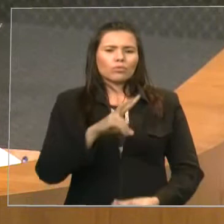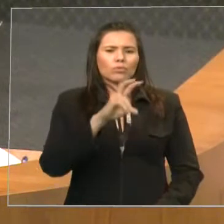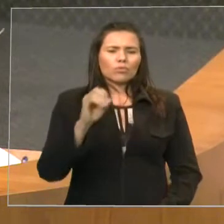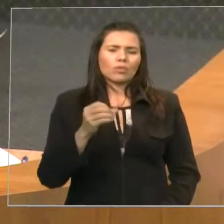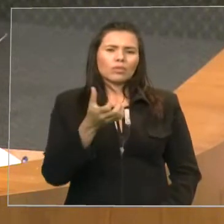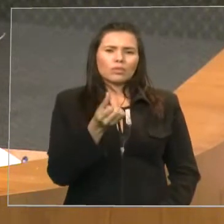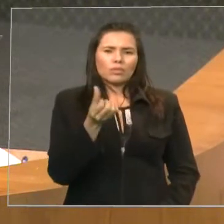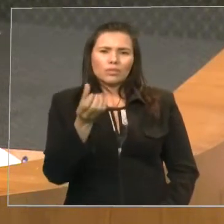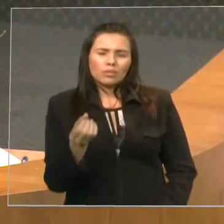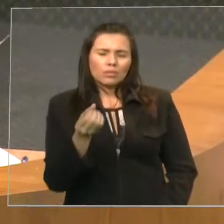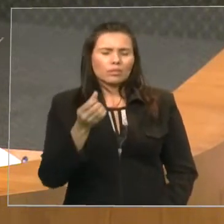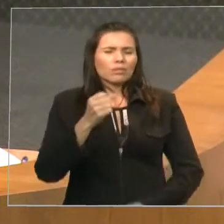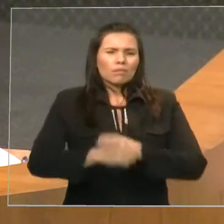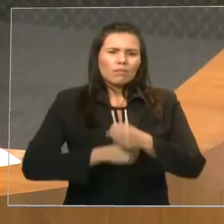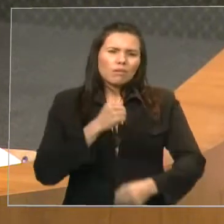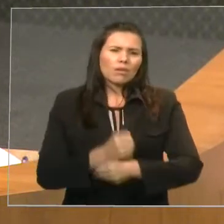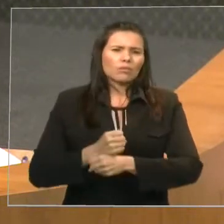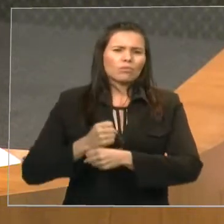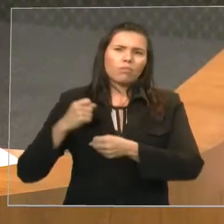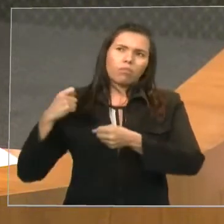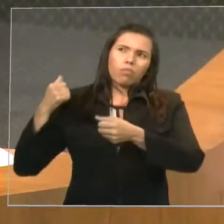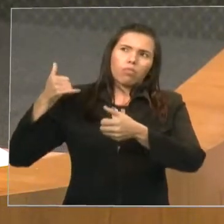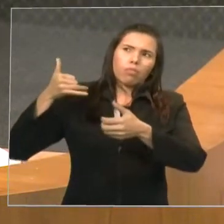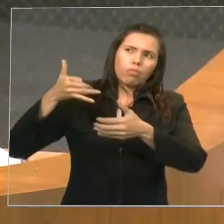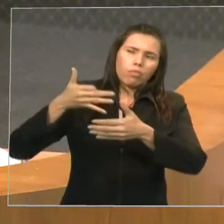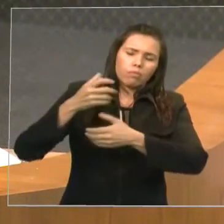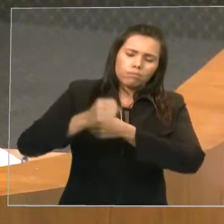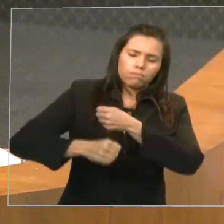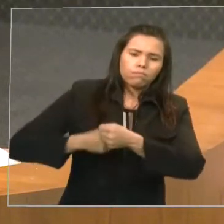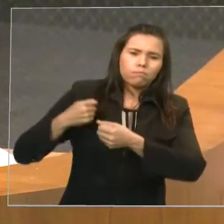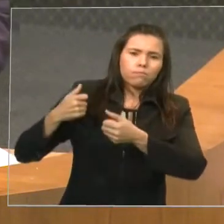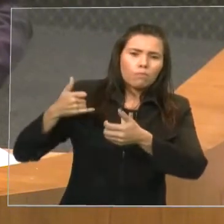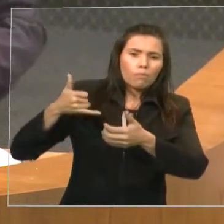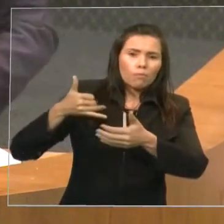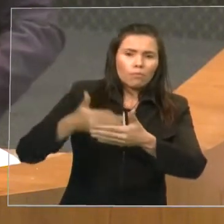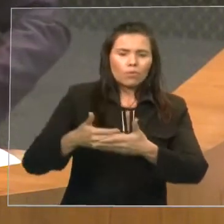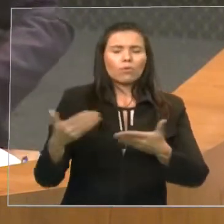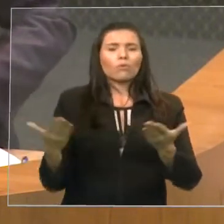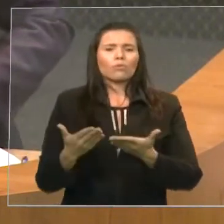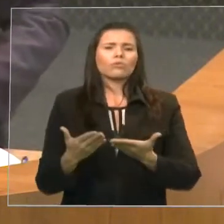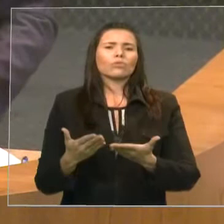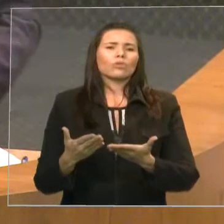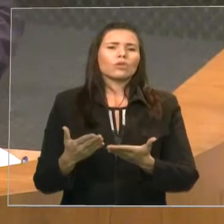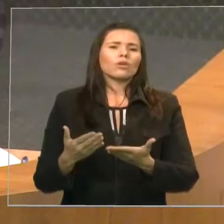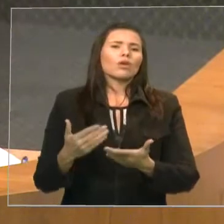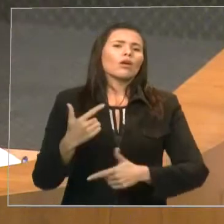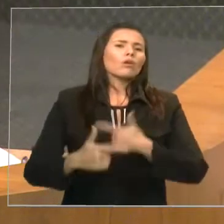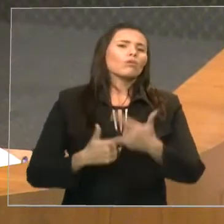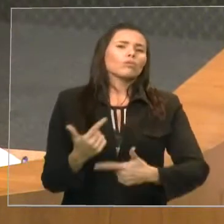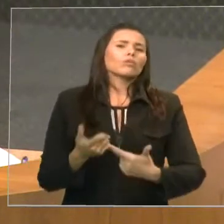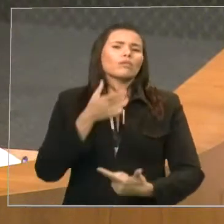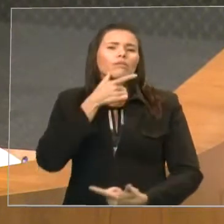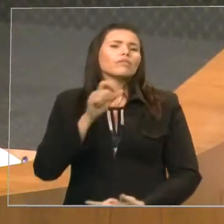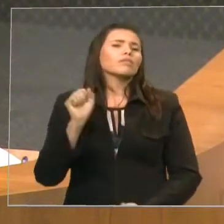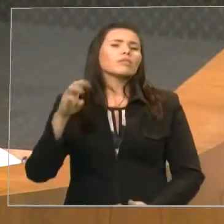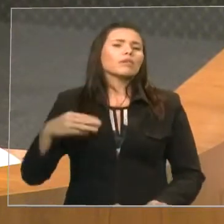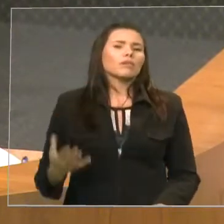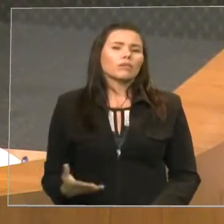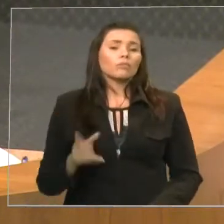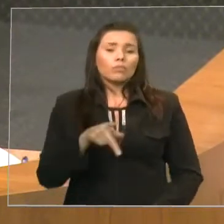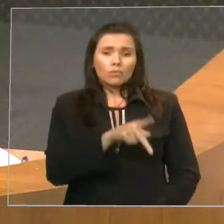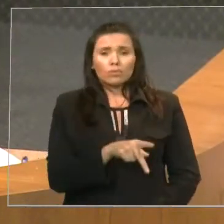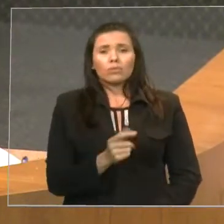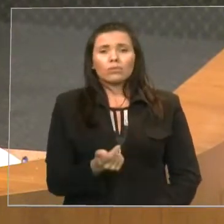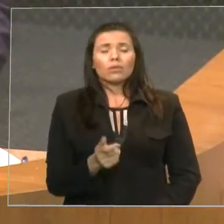luta dos professores e professoras, que é unido. É unido, assim como os PMs, assim como os agentes de